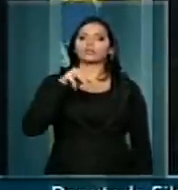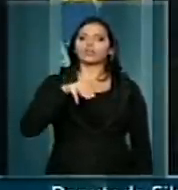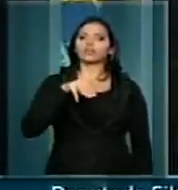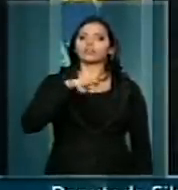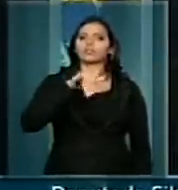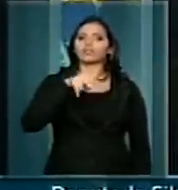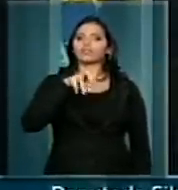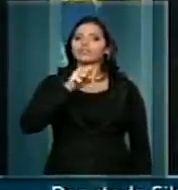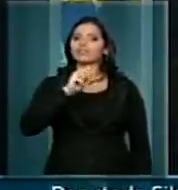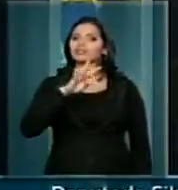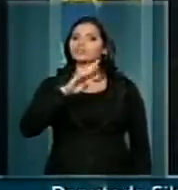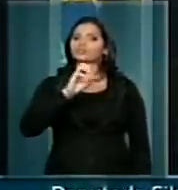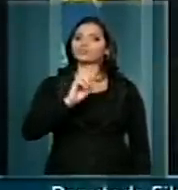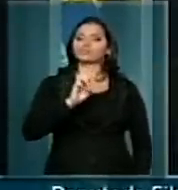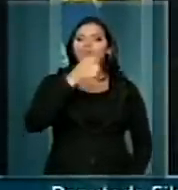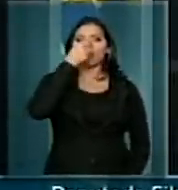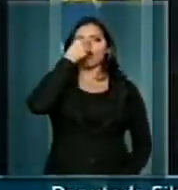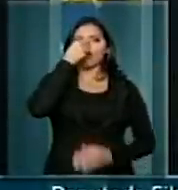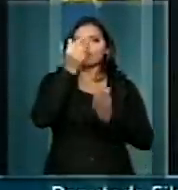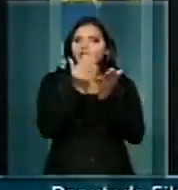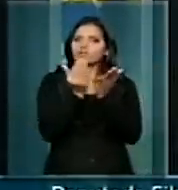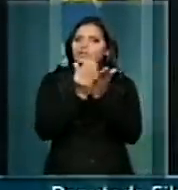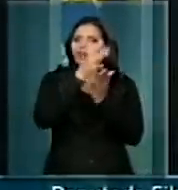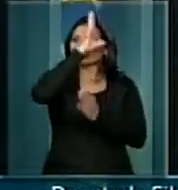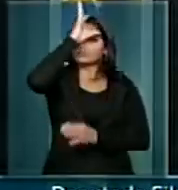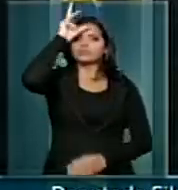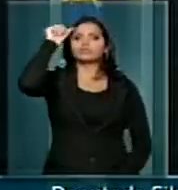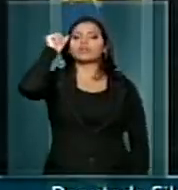O que é